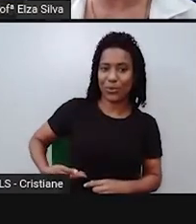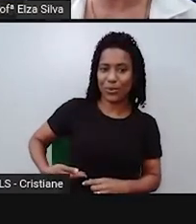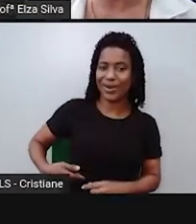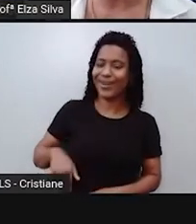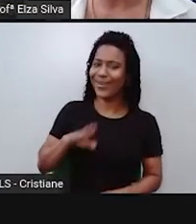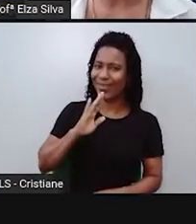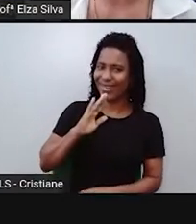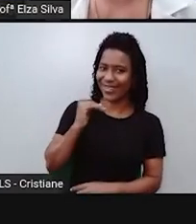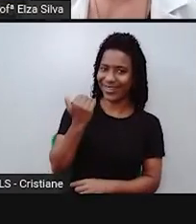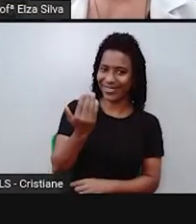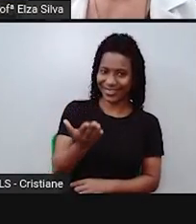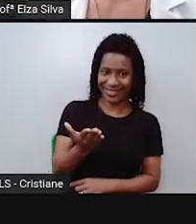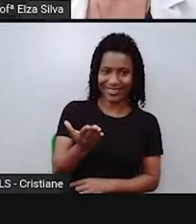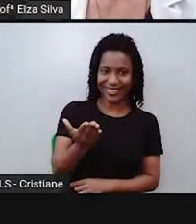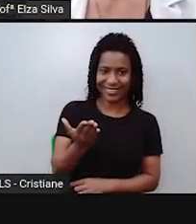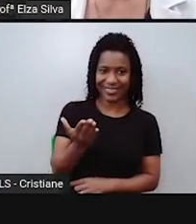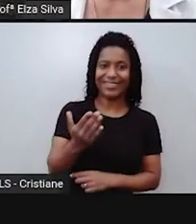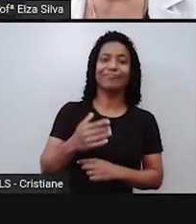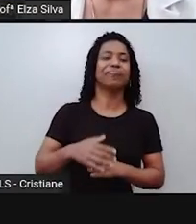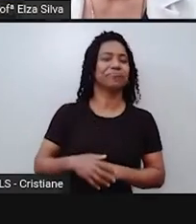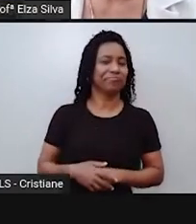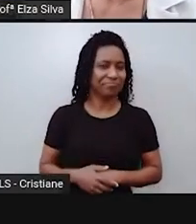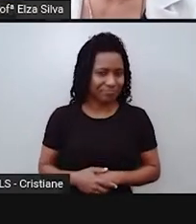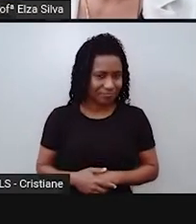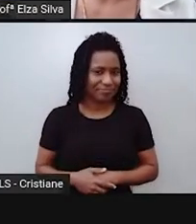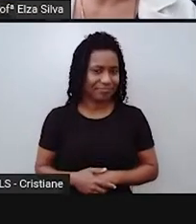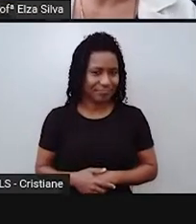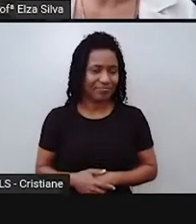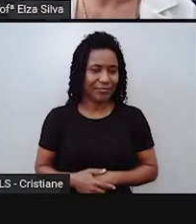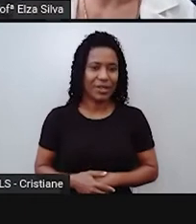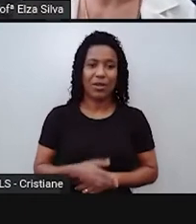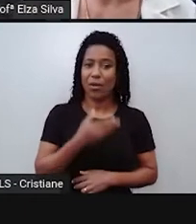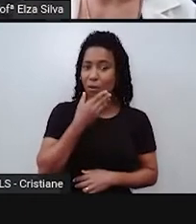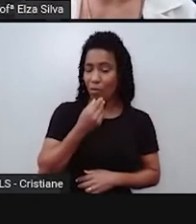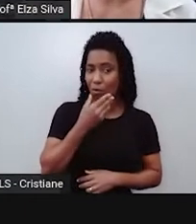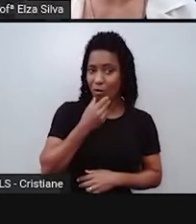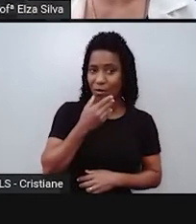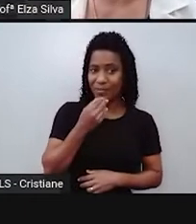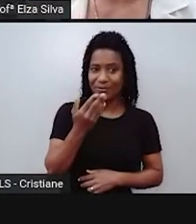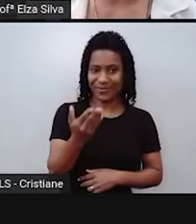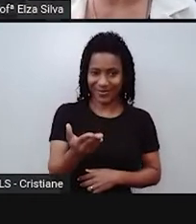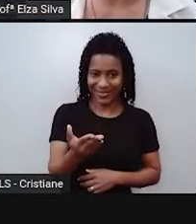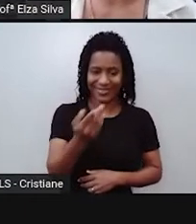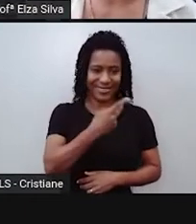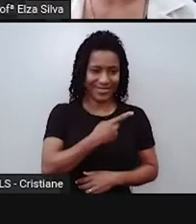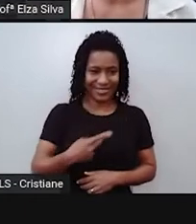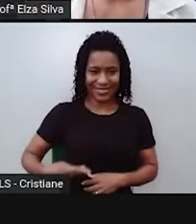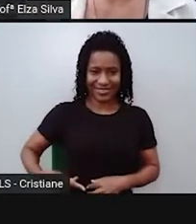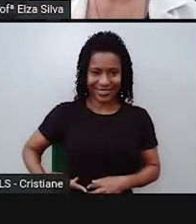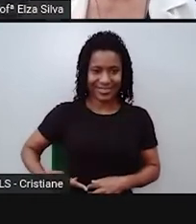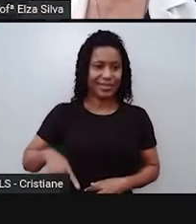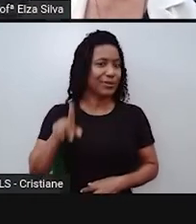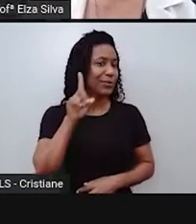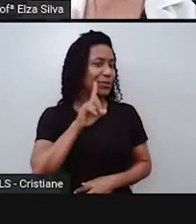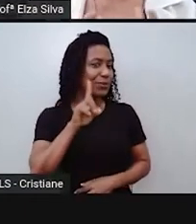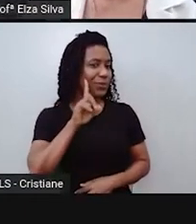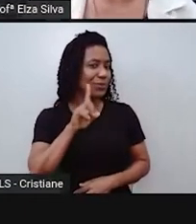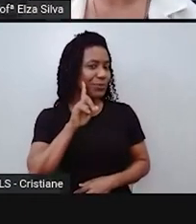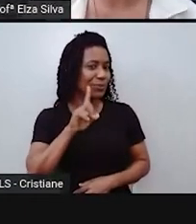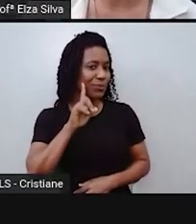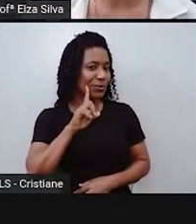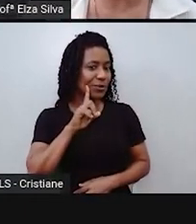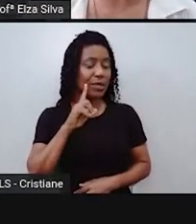não é verdade? Bom, Donald Trump, durante a campanha política, ele criou um